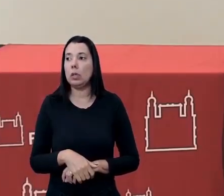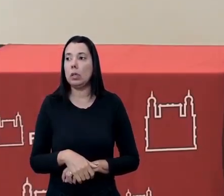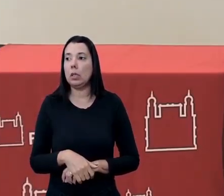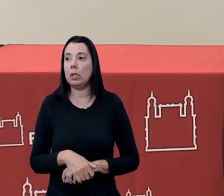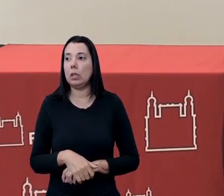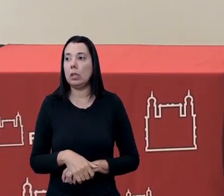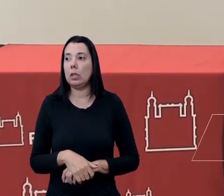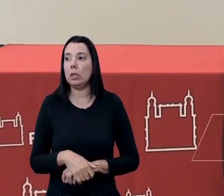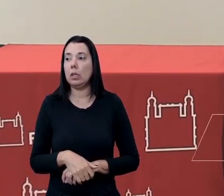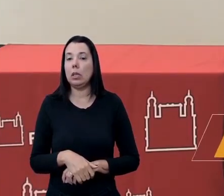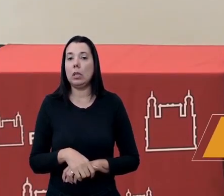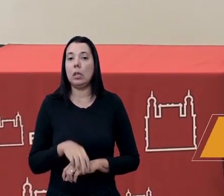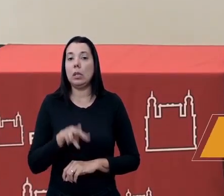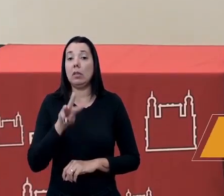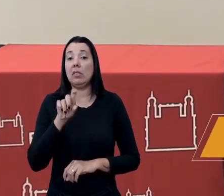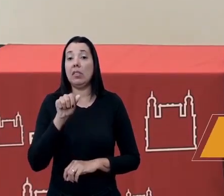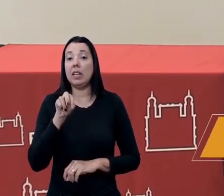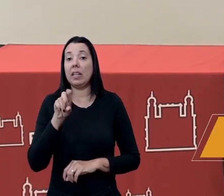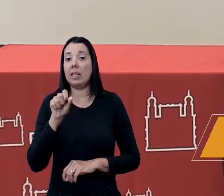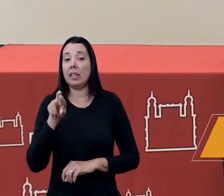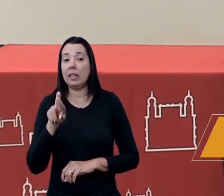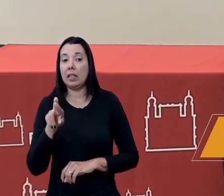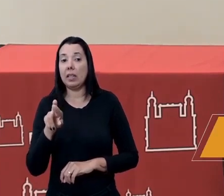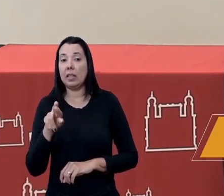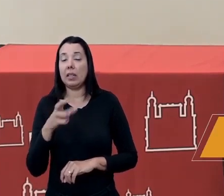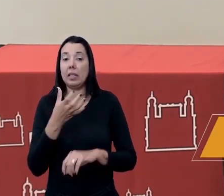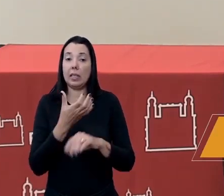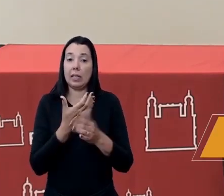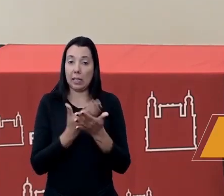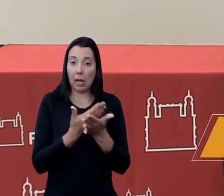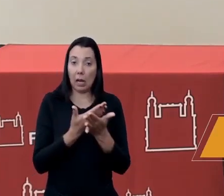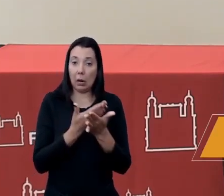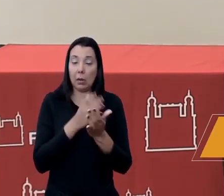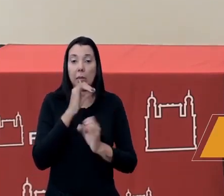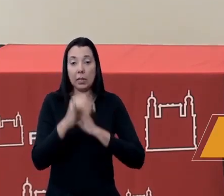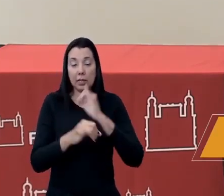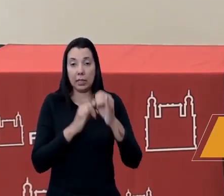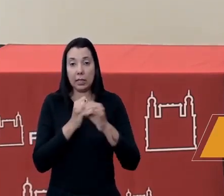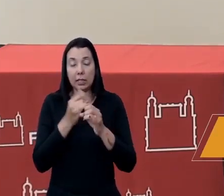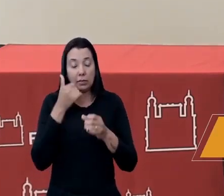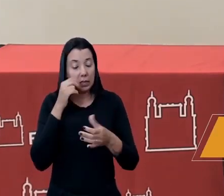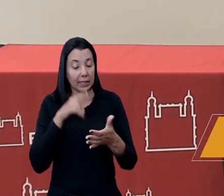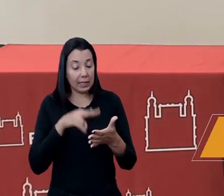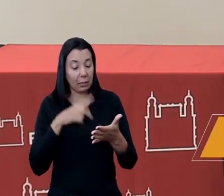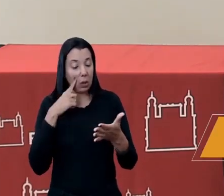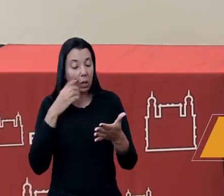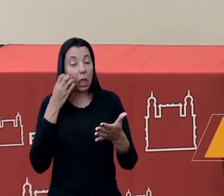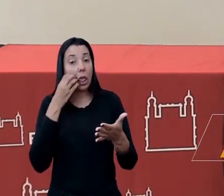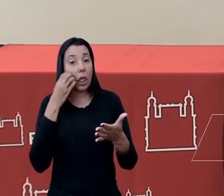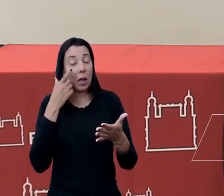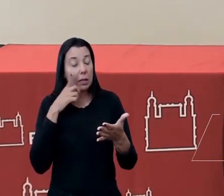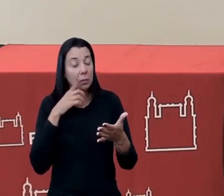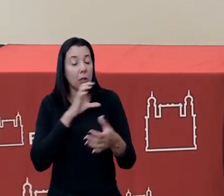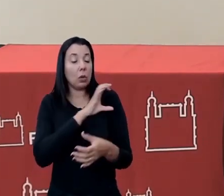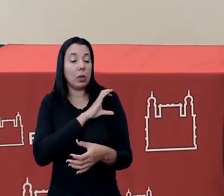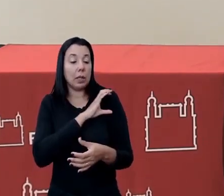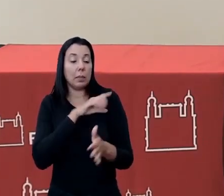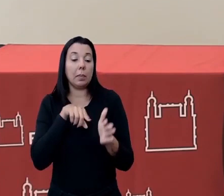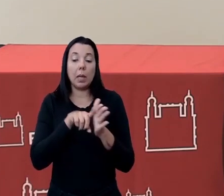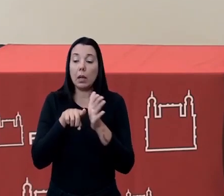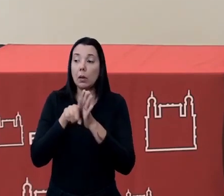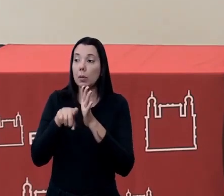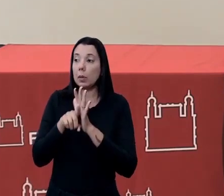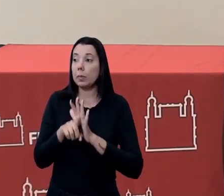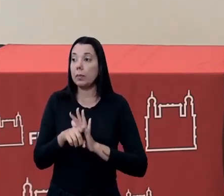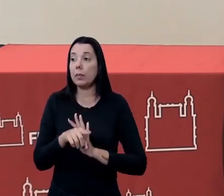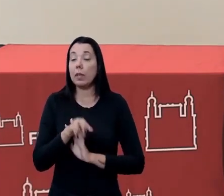diga nessa linha online a gente fica aqui vinculado ao celular olhando e coordenando as perguntas